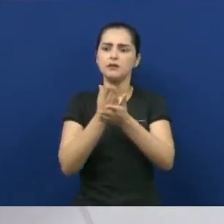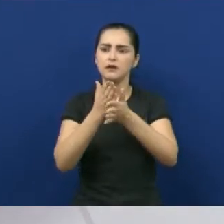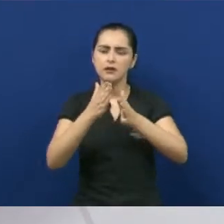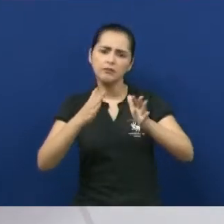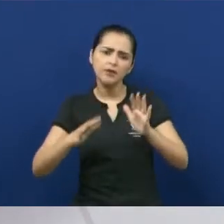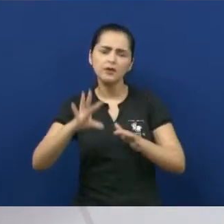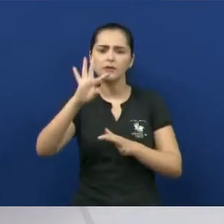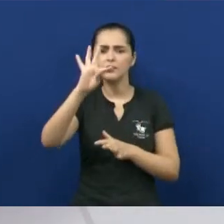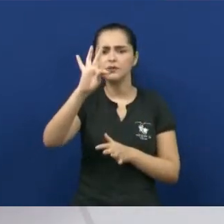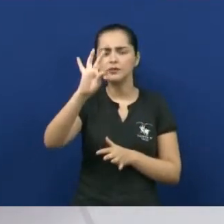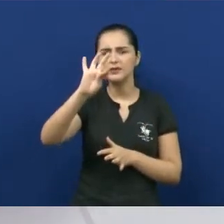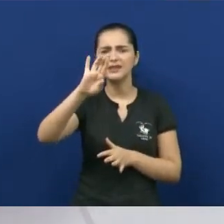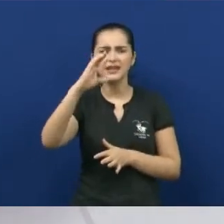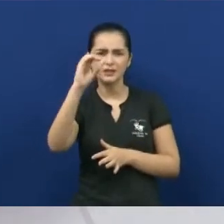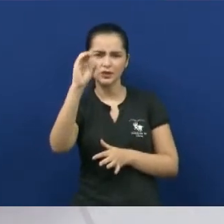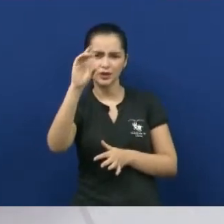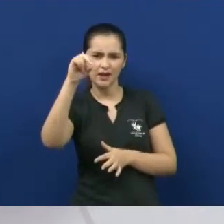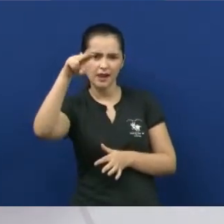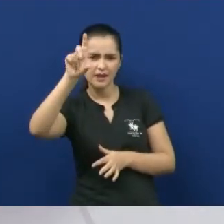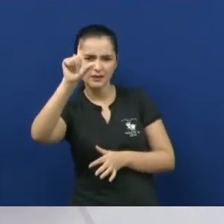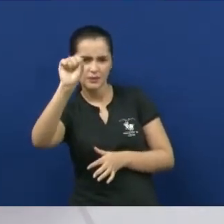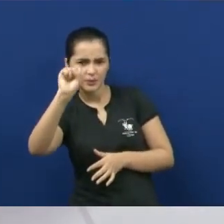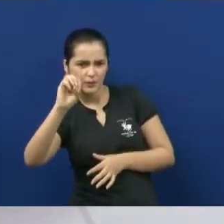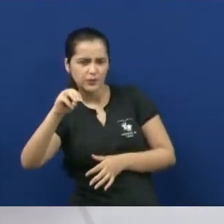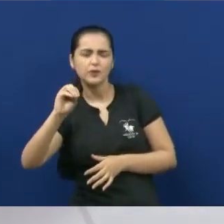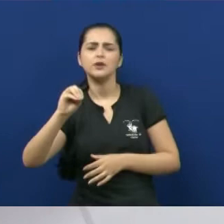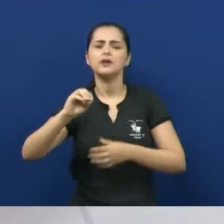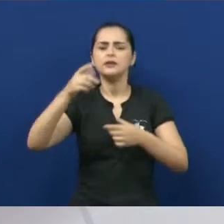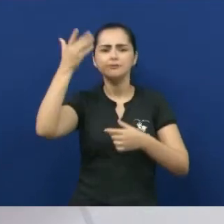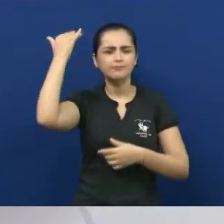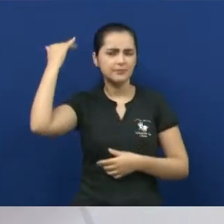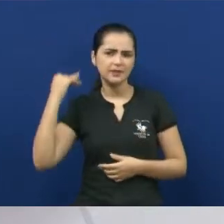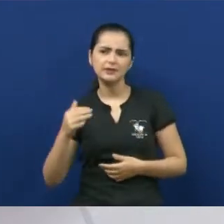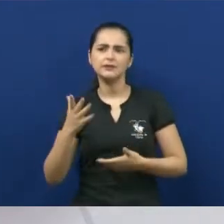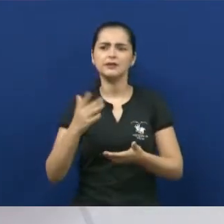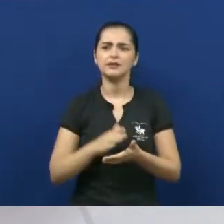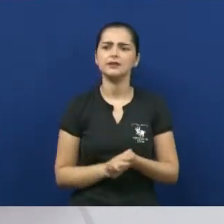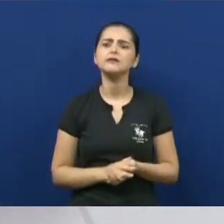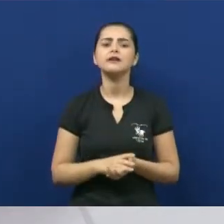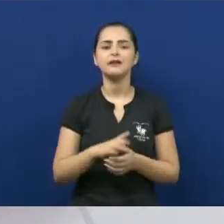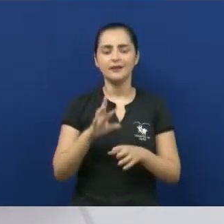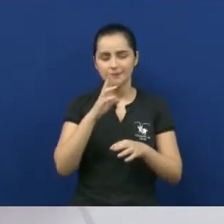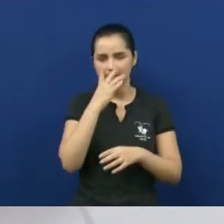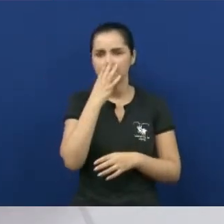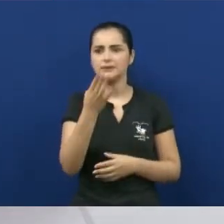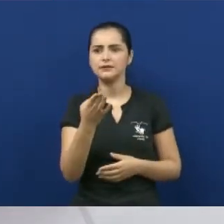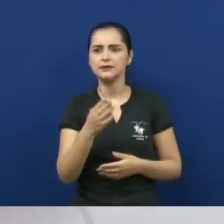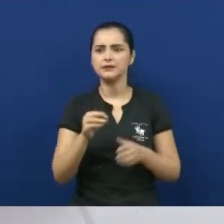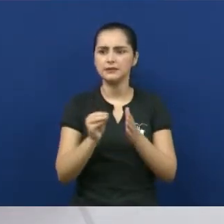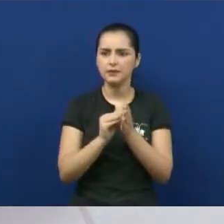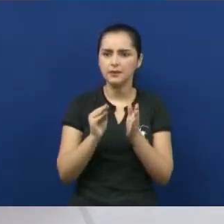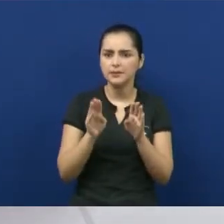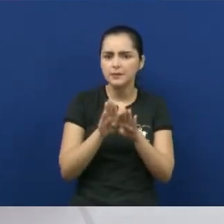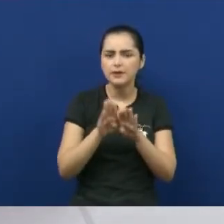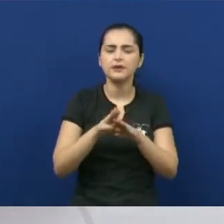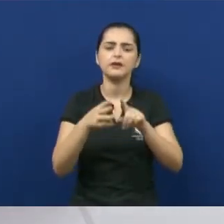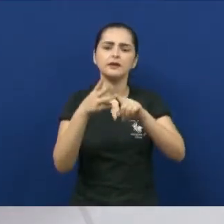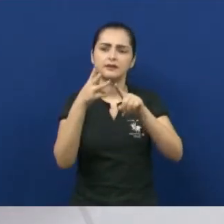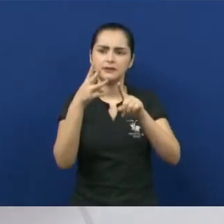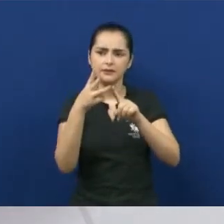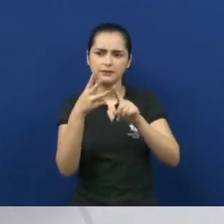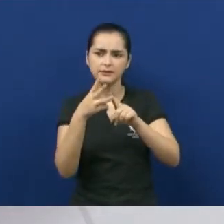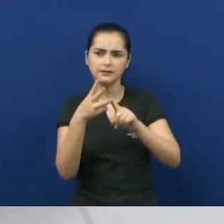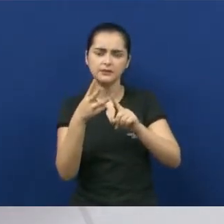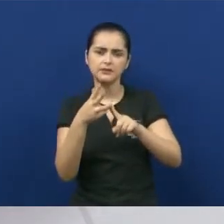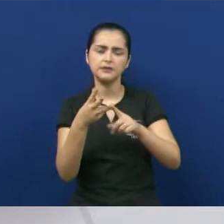essa outra característica. A experimentação artística saía também daquela linha bem pragmática, bem